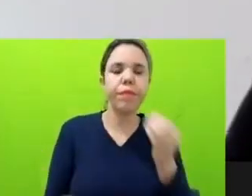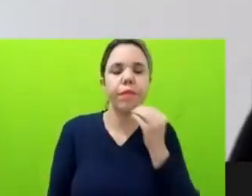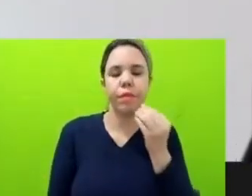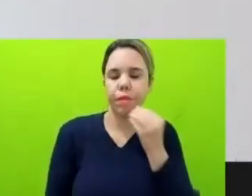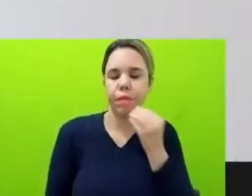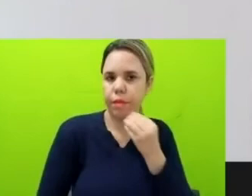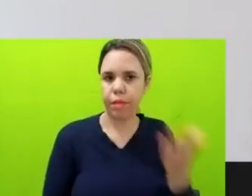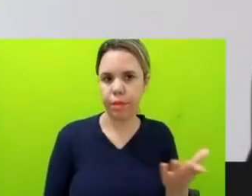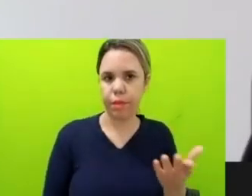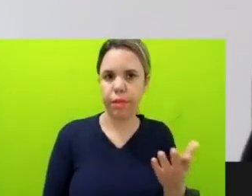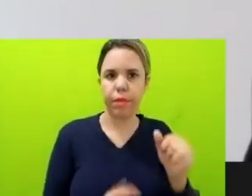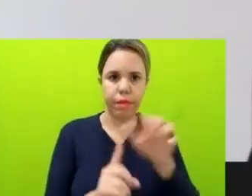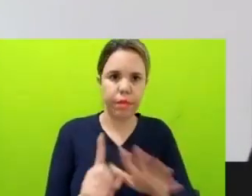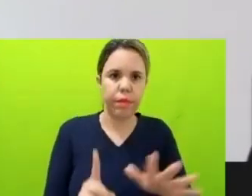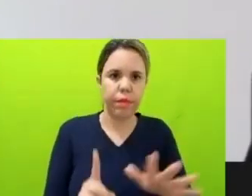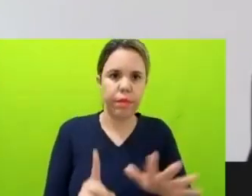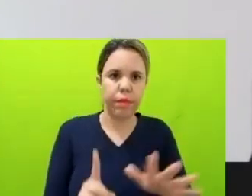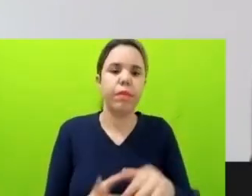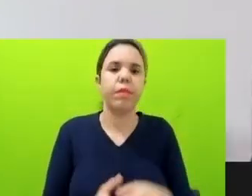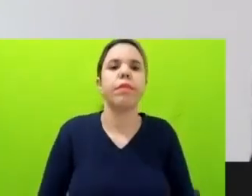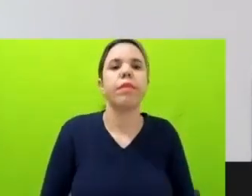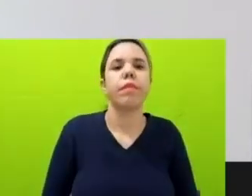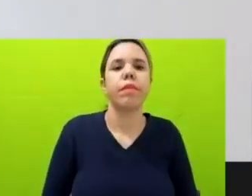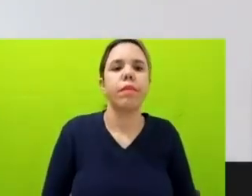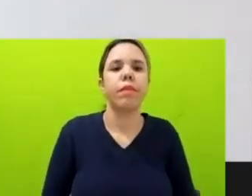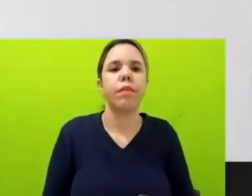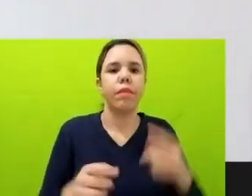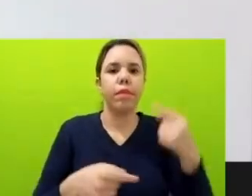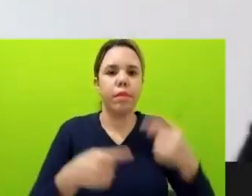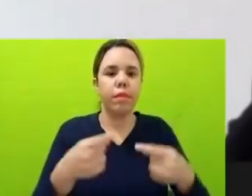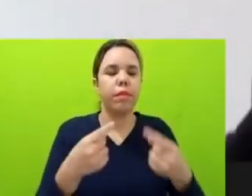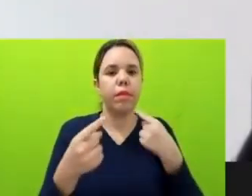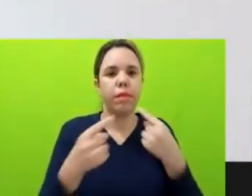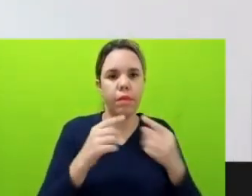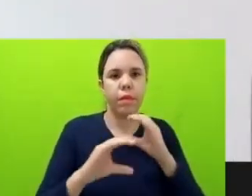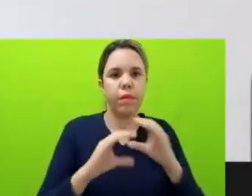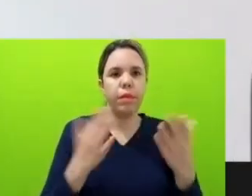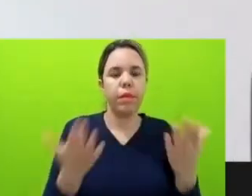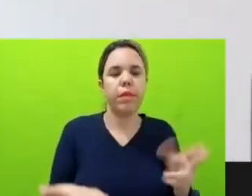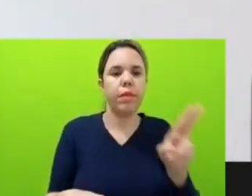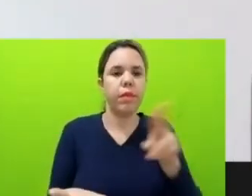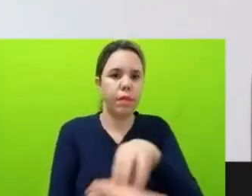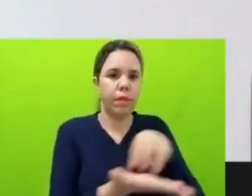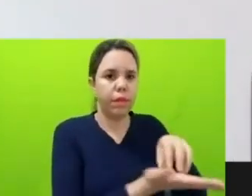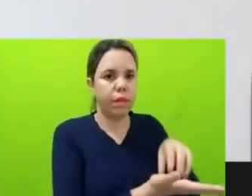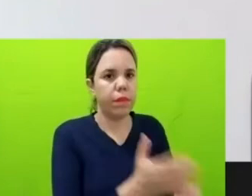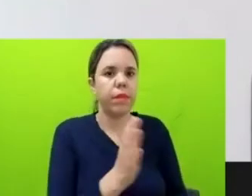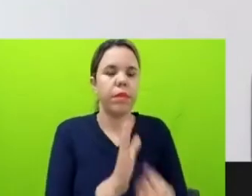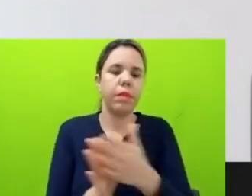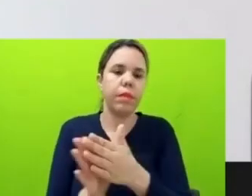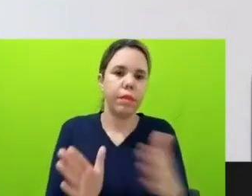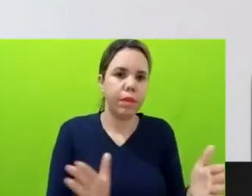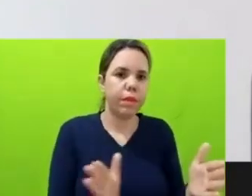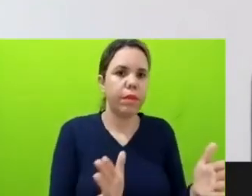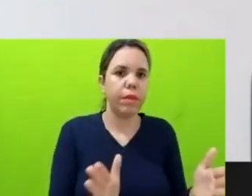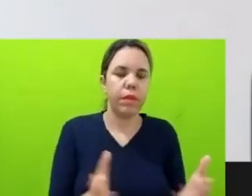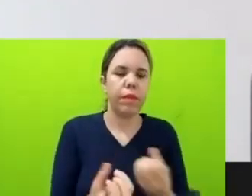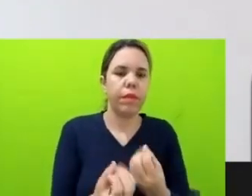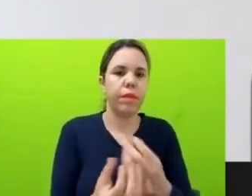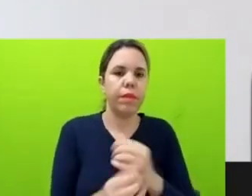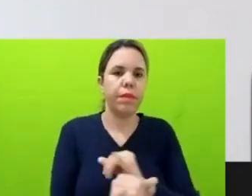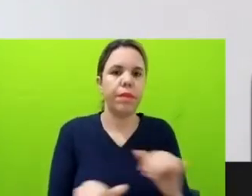sobre o diálogo, mas também, né, os órgãos que gerem essas informações. E eu acho que também para uma